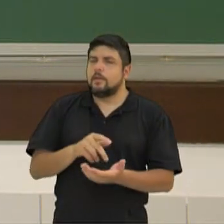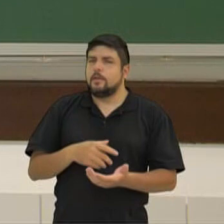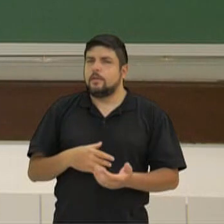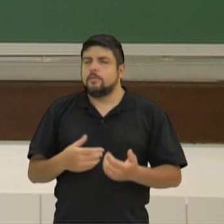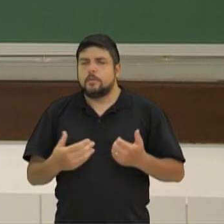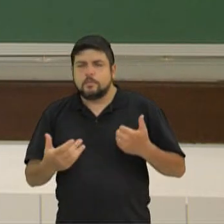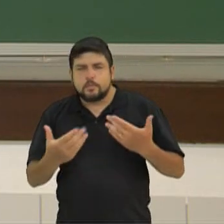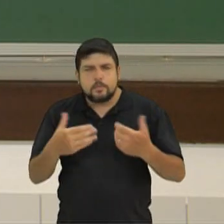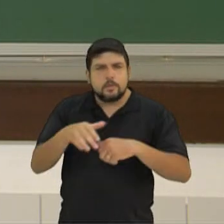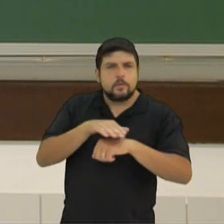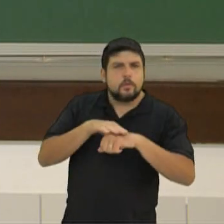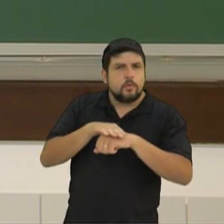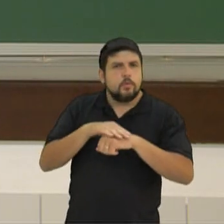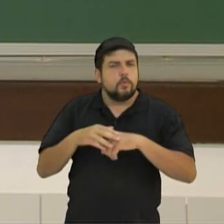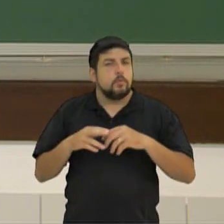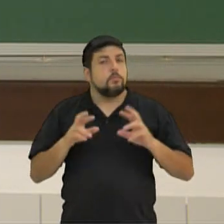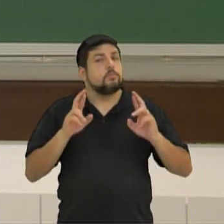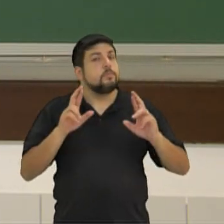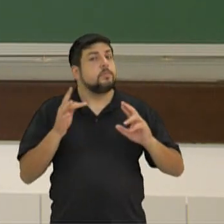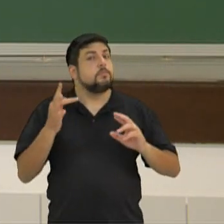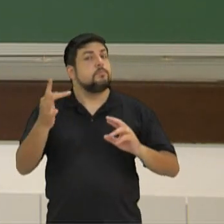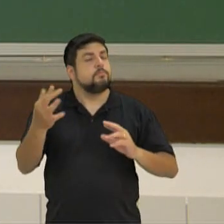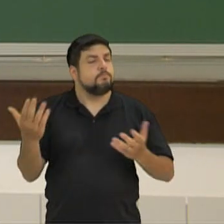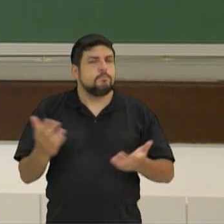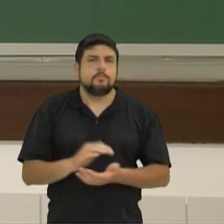conversando aí, de repente vai que aconteça.